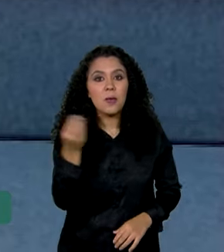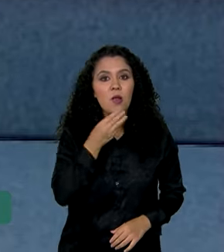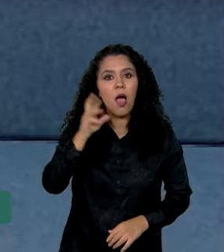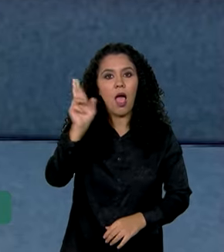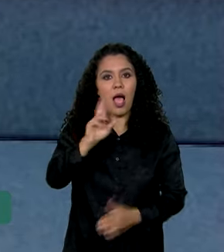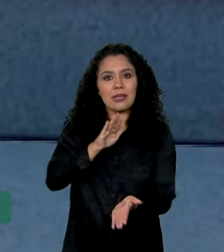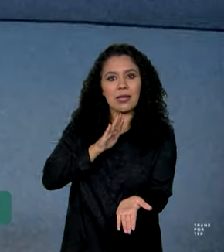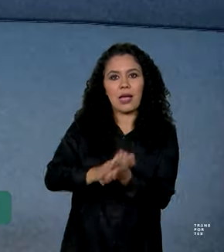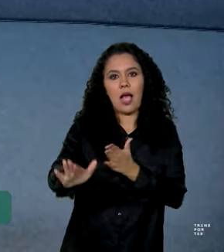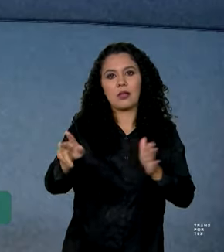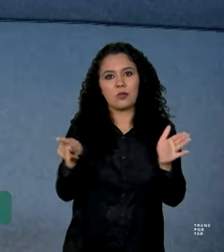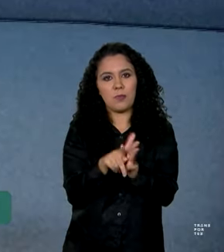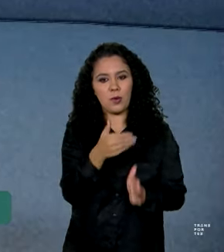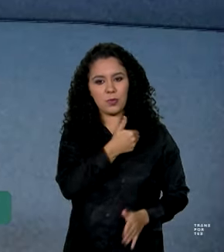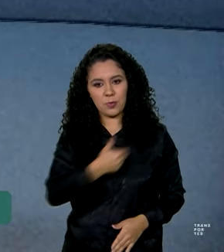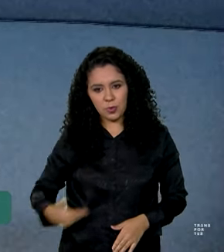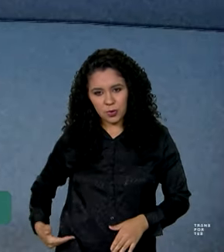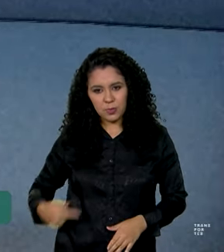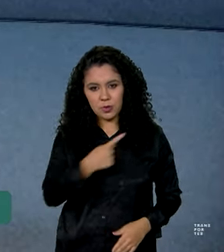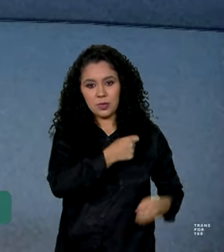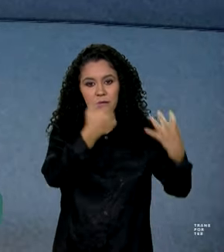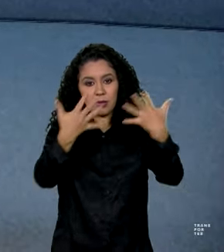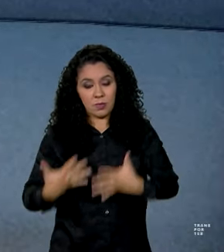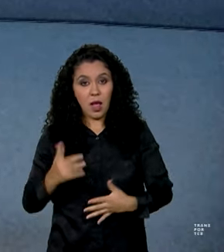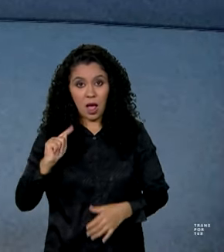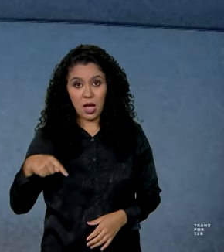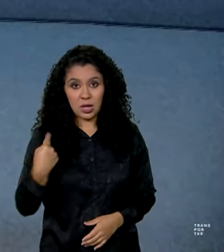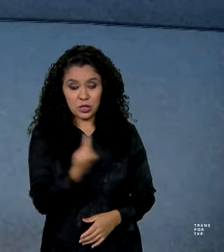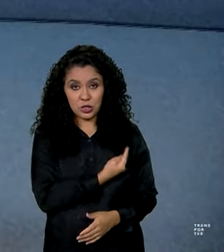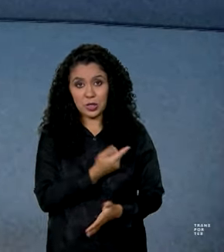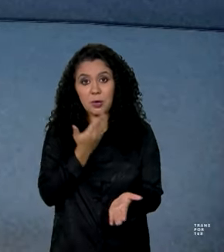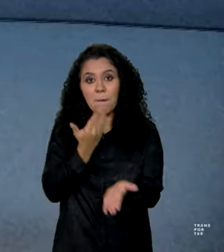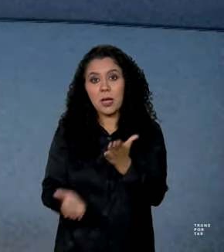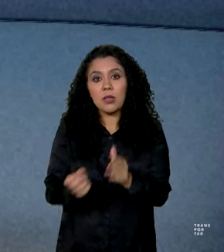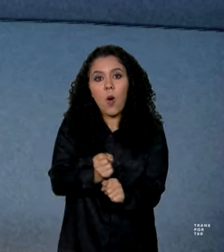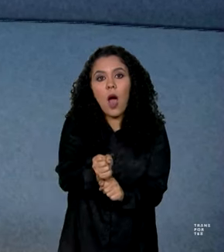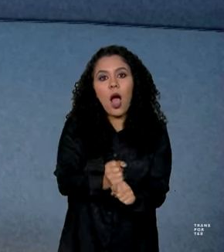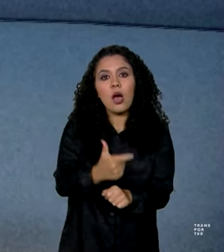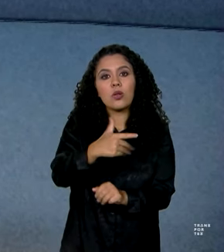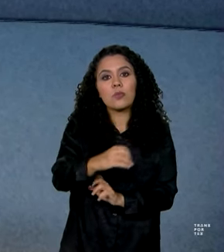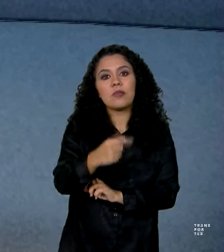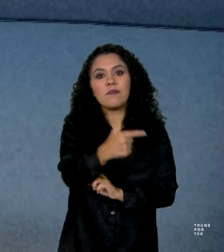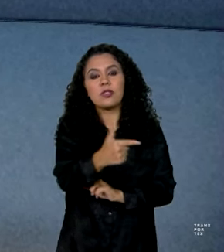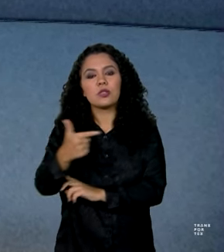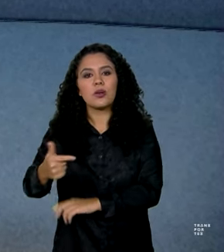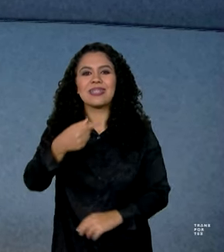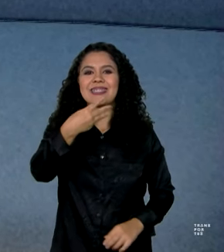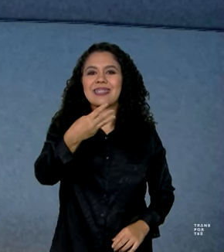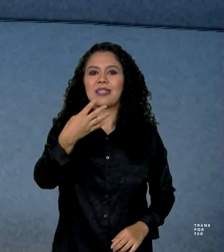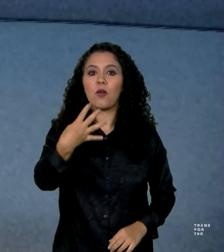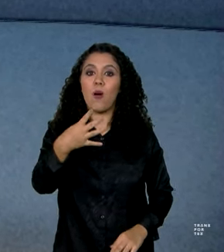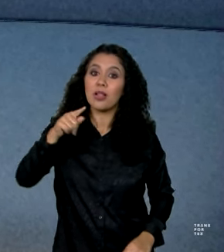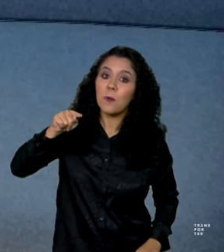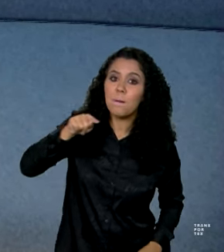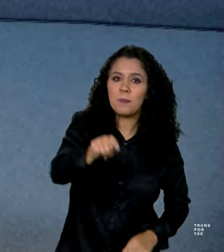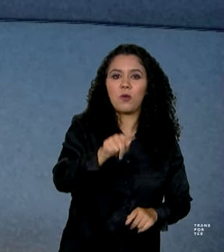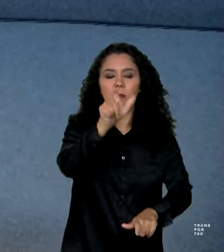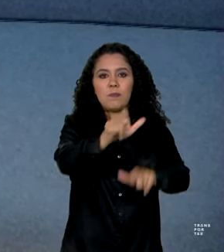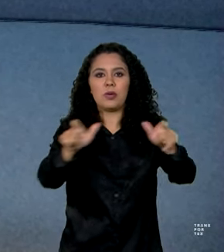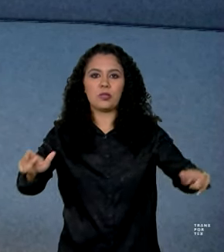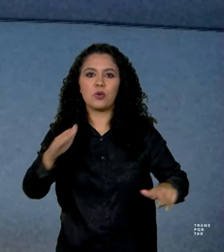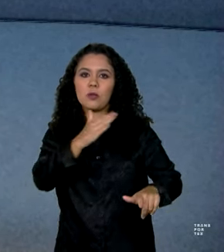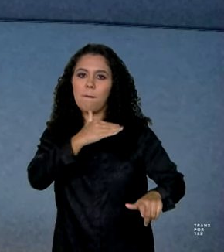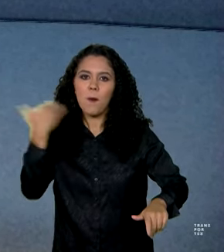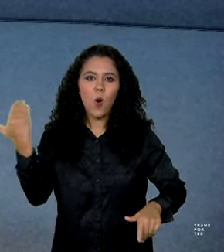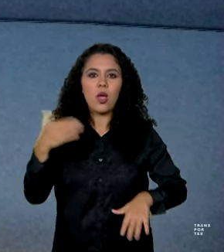aos cofres públicos. Nós perdemos, em 2022, 34 mil pessoas para o trânsito no